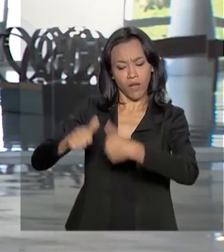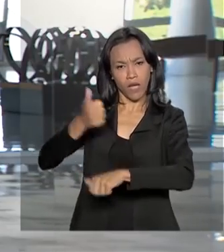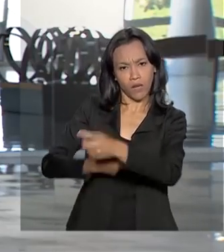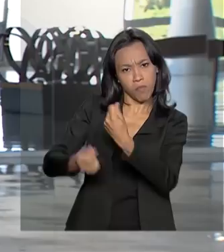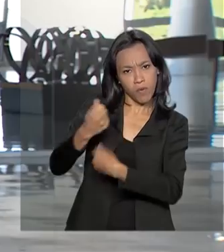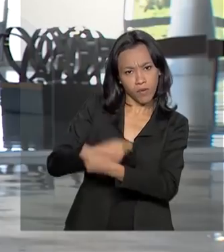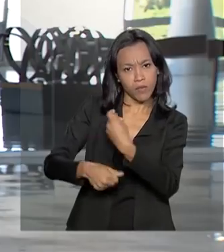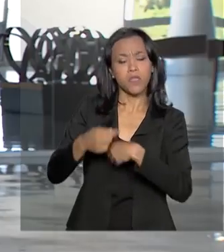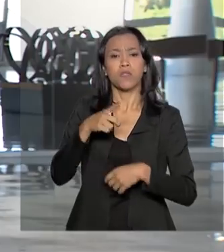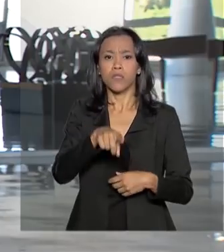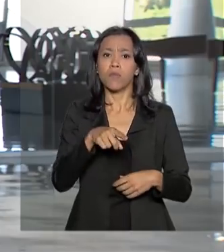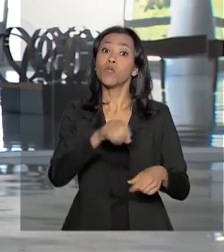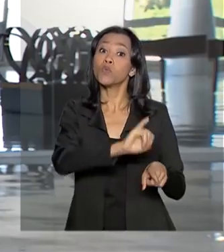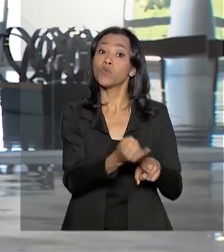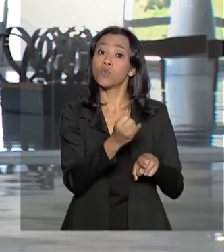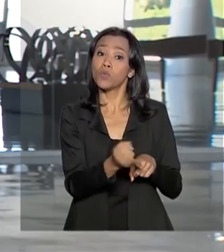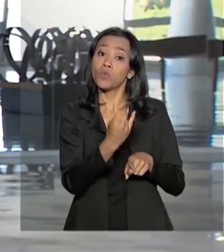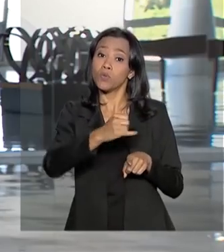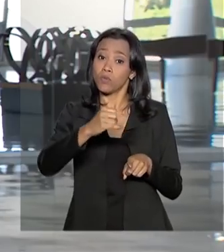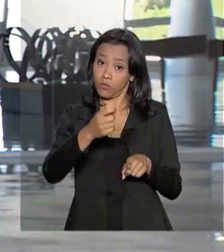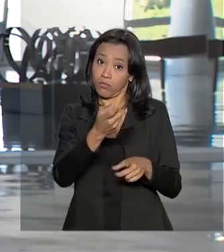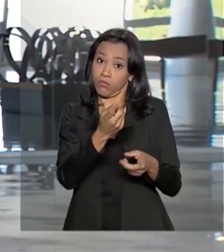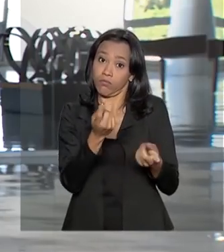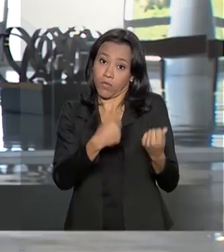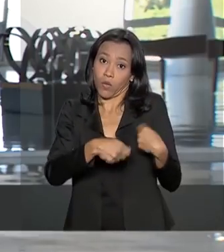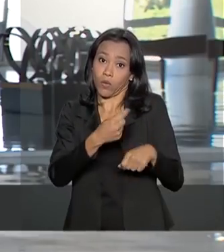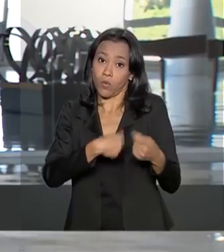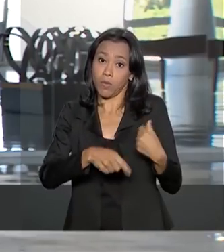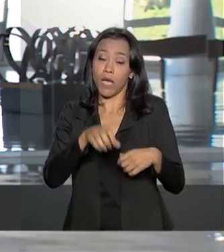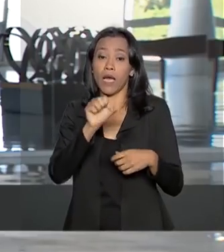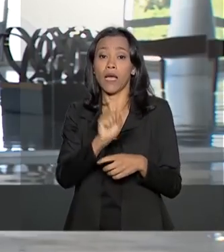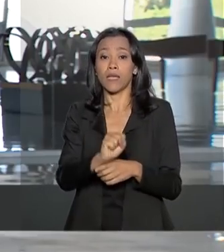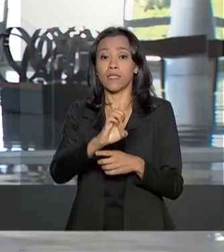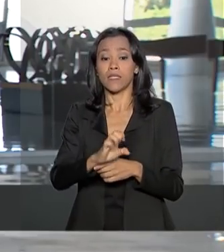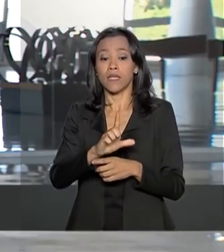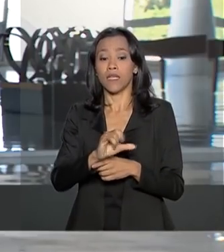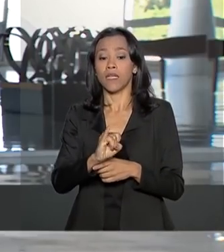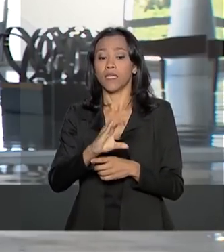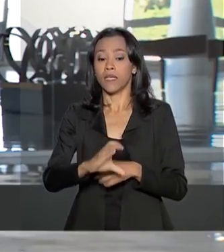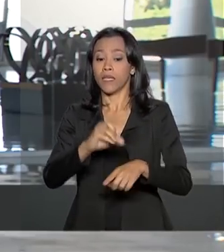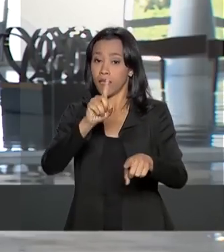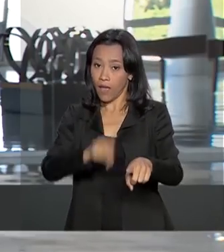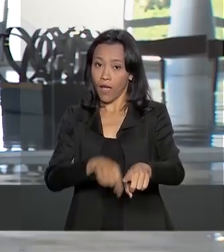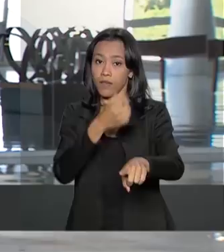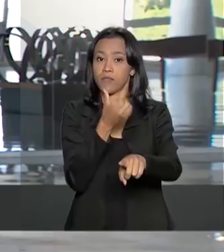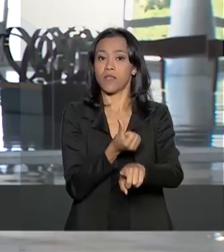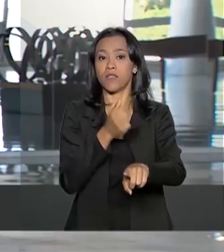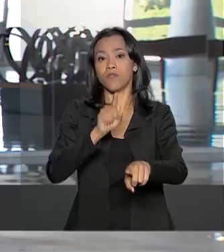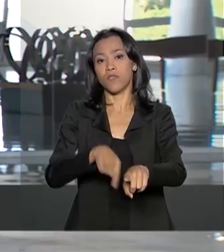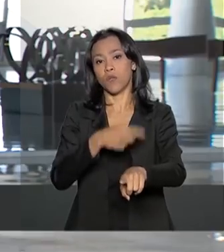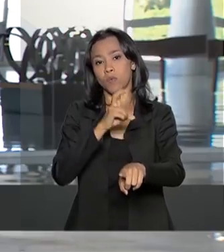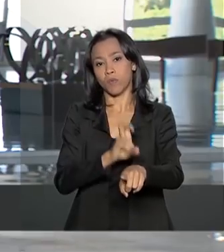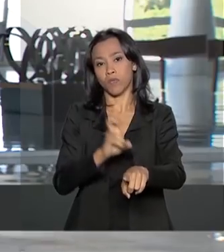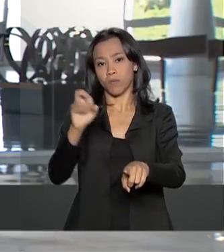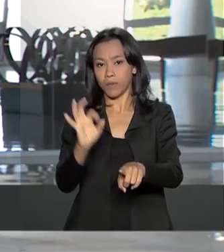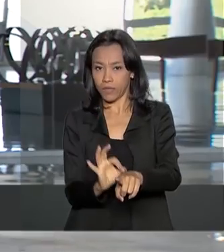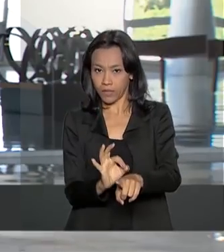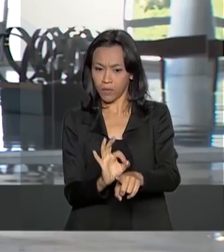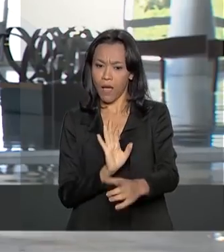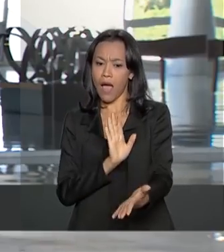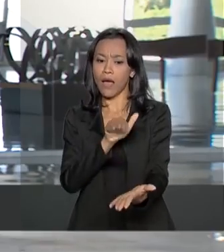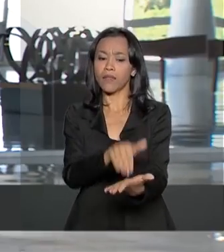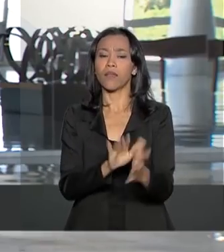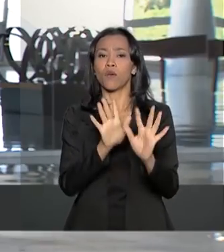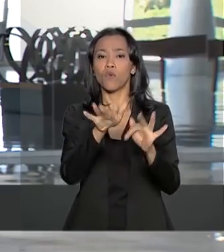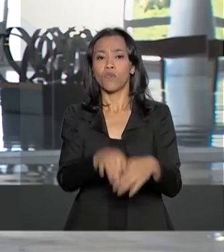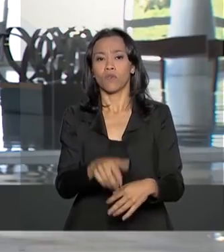a estimativa dos juros básicos da economia, a taxa Selic. A previsão é de que ela seja de 6,5% até o